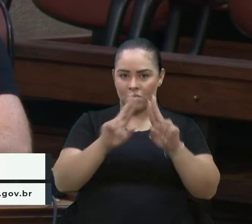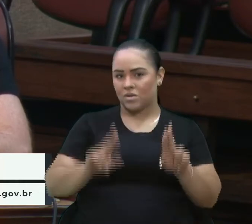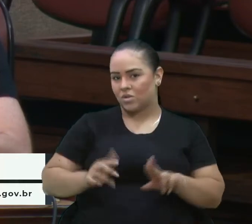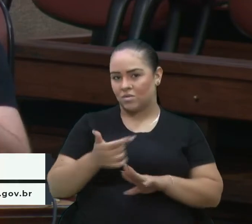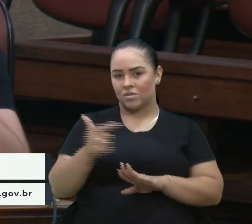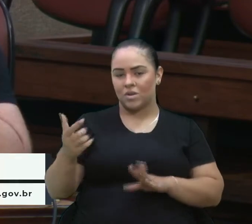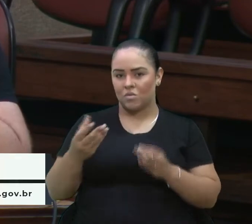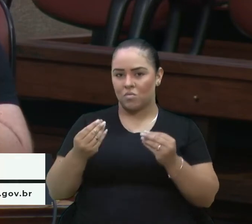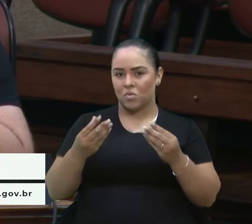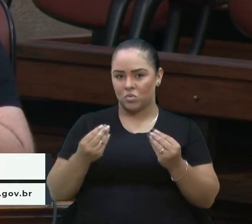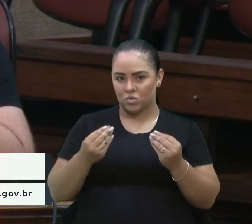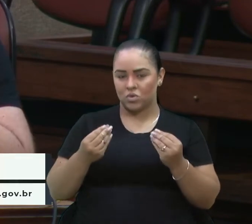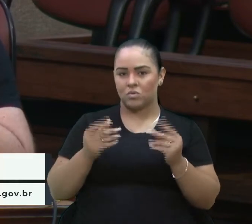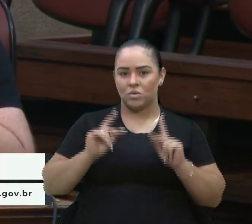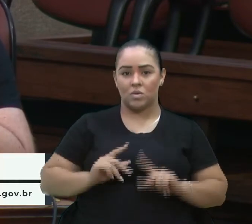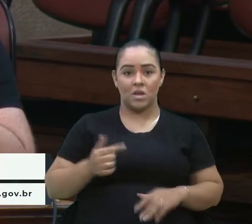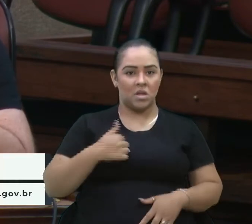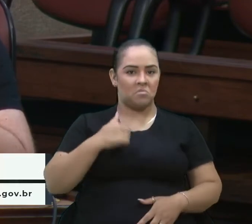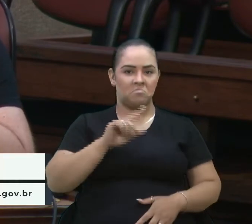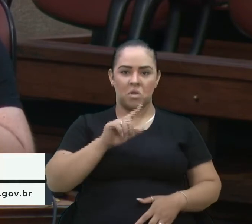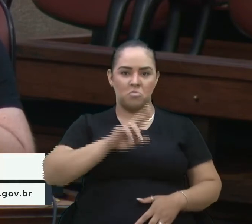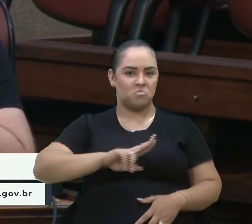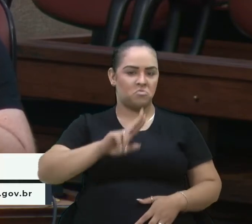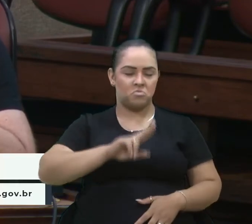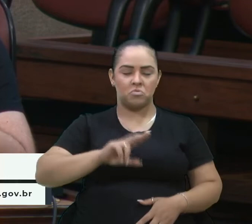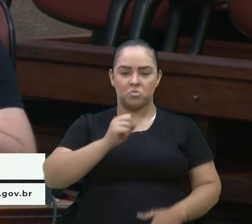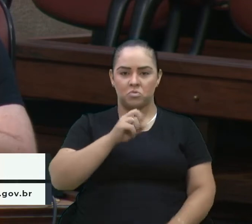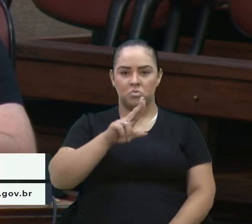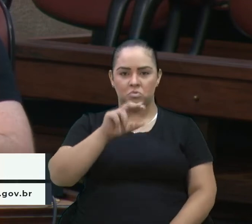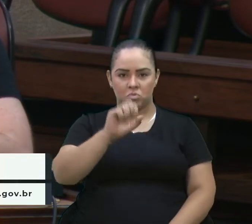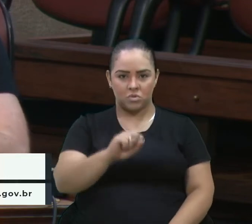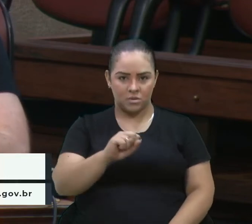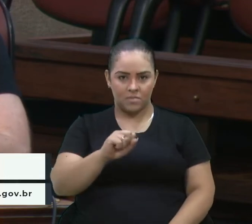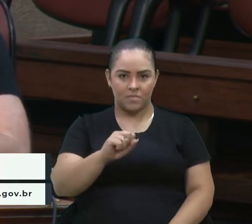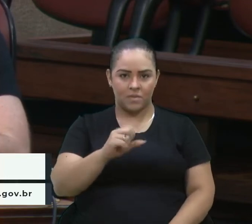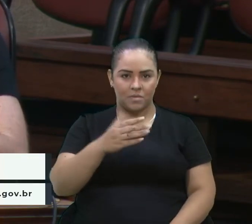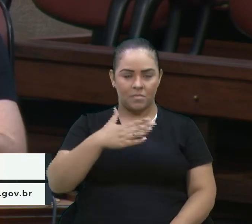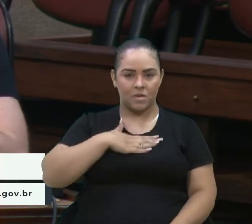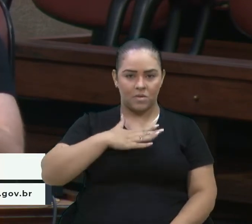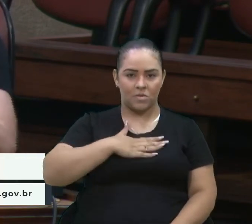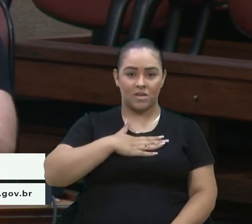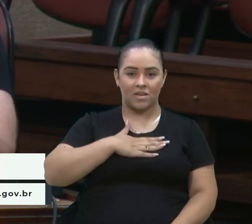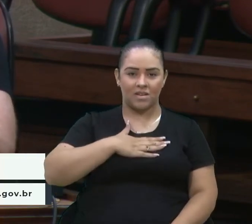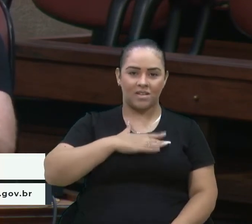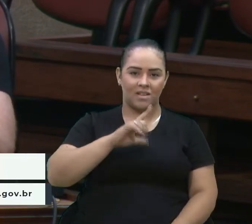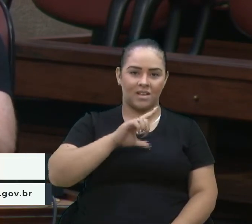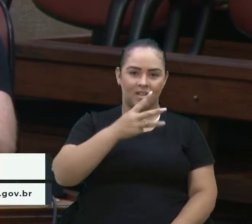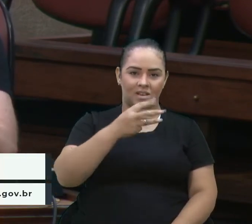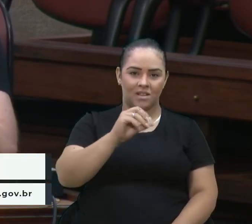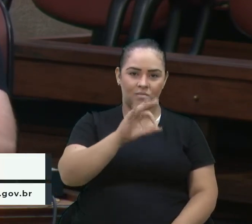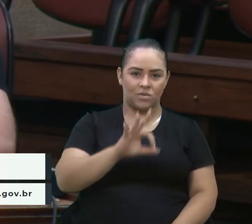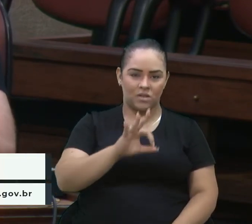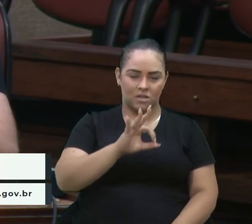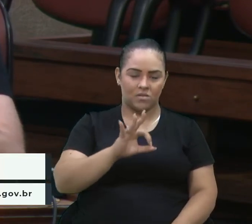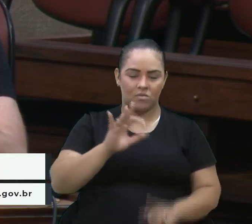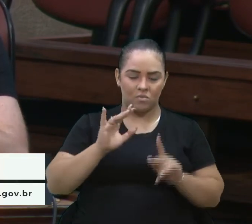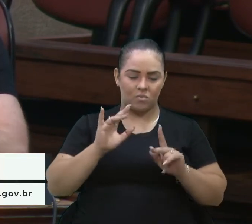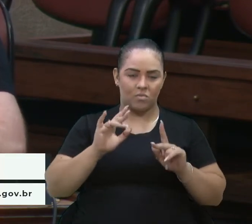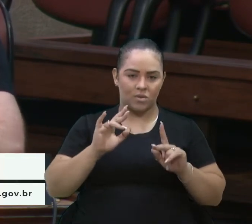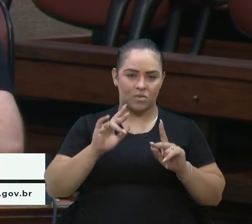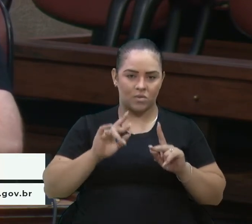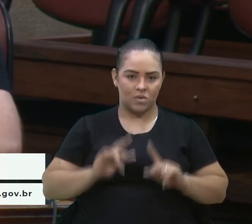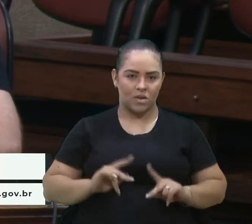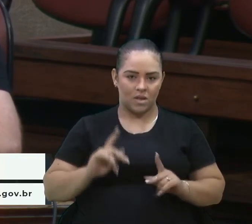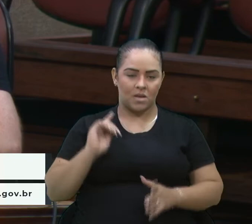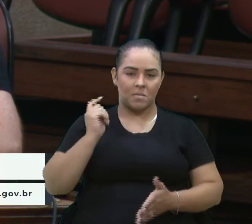tantos associados. Eu não uso o SUS. A minha parte do SUS, aliás, 30% da população brasileira que paga pelo SUS, para as outras 60 e